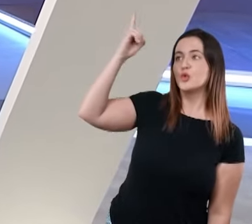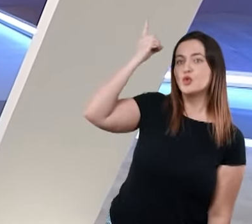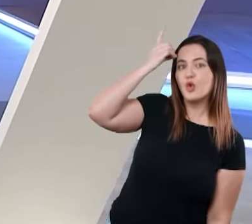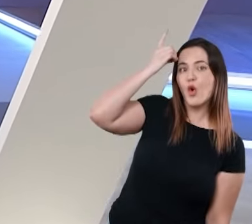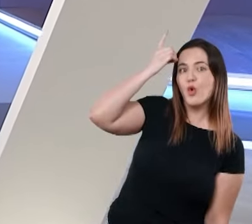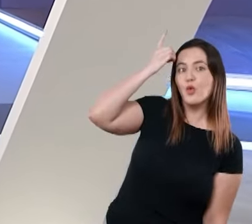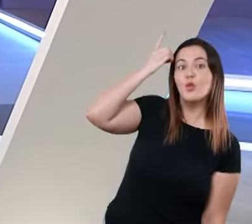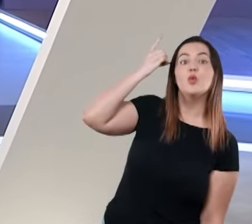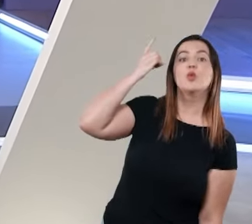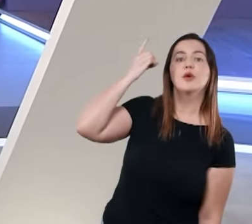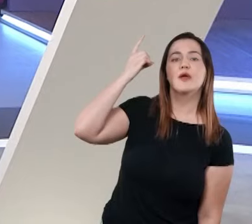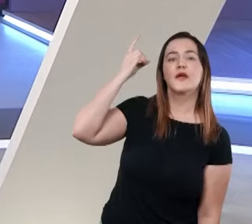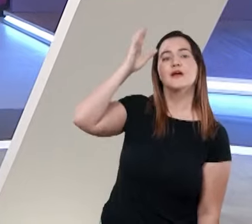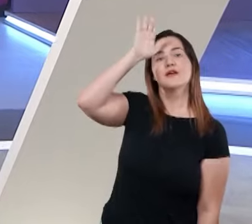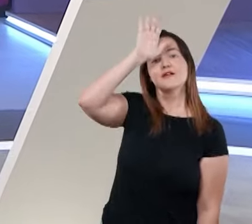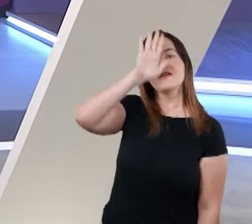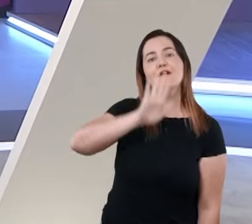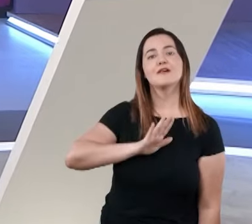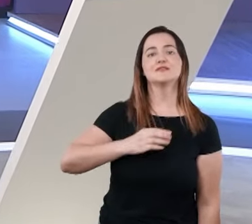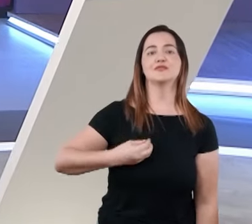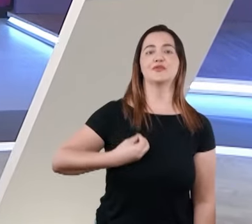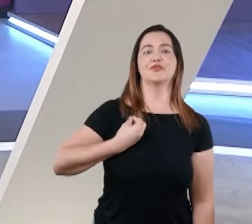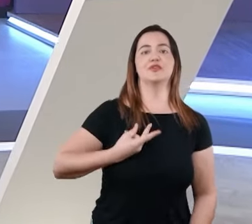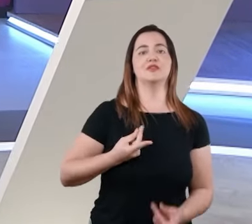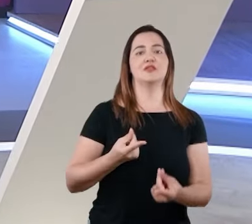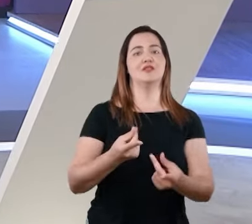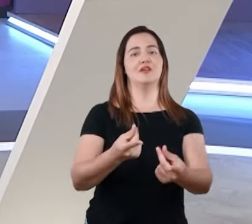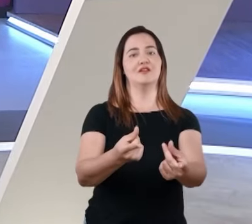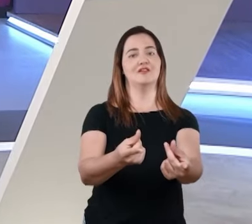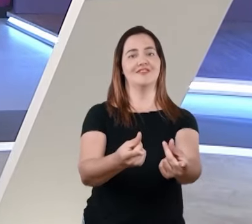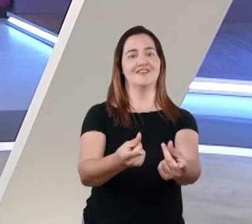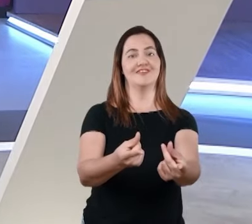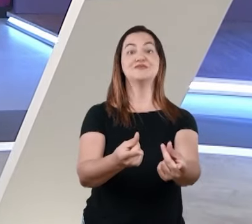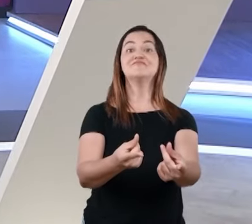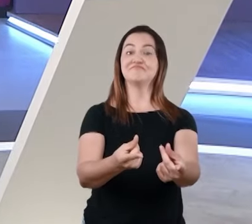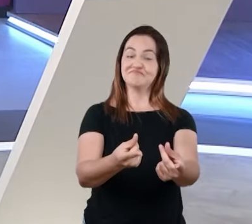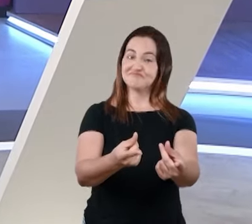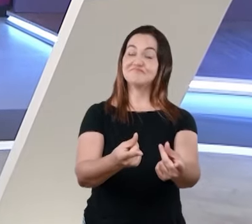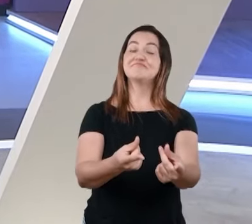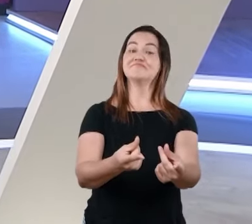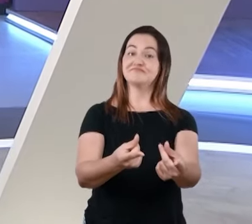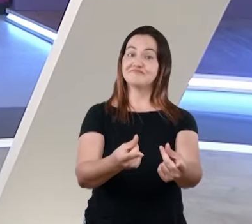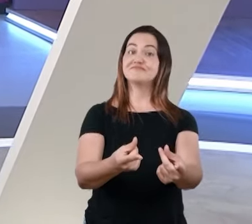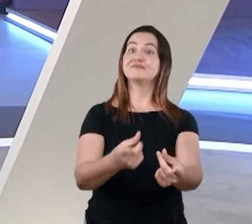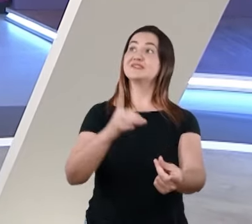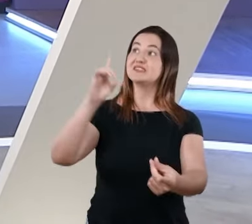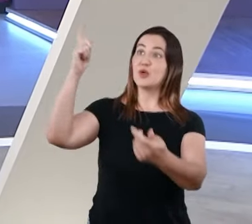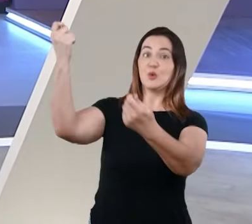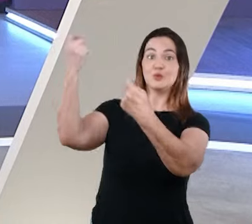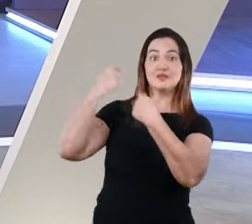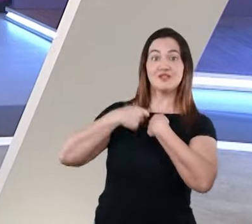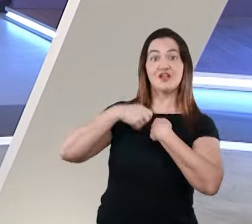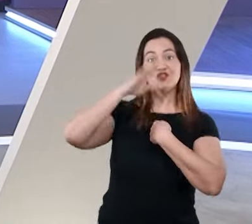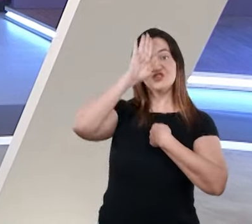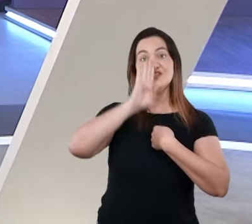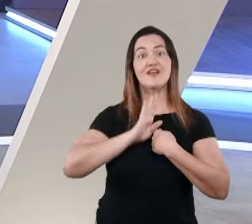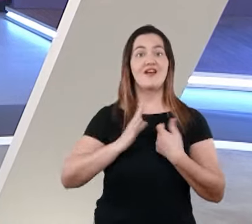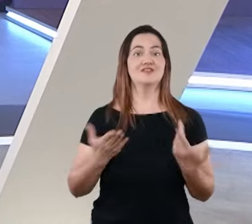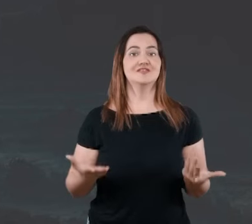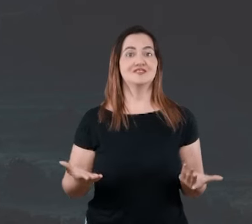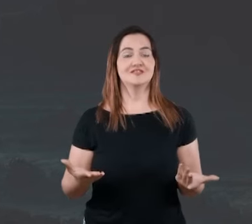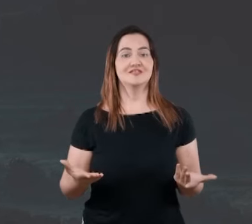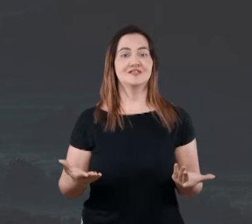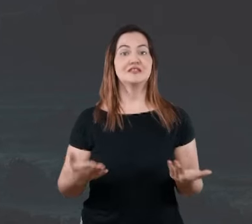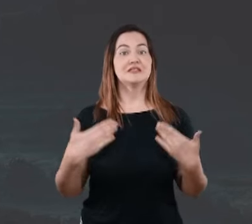mas Deus já proporcionou para nós uma saída para essa terrível questão do pecado. Então, veja,